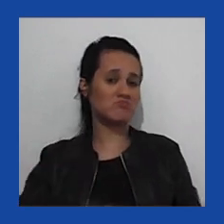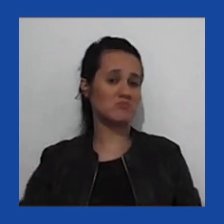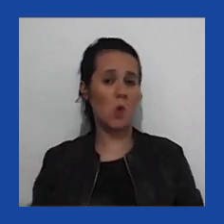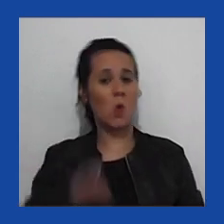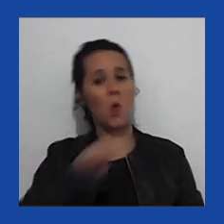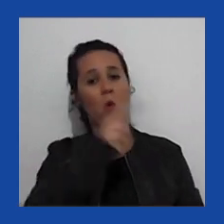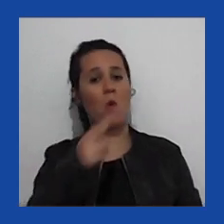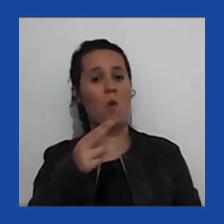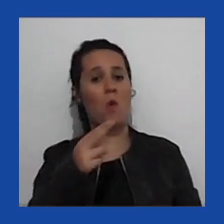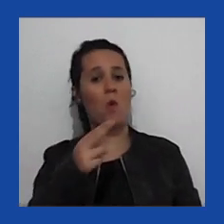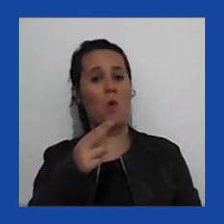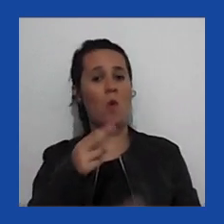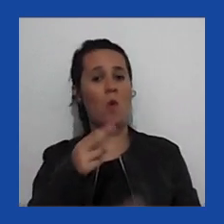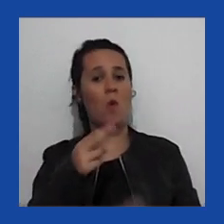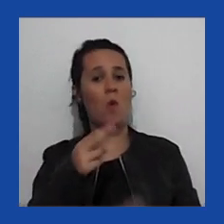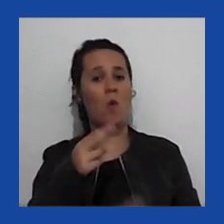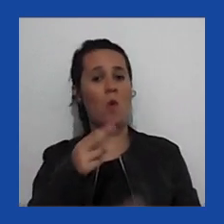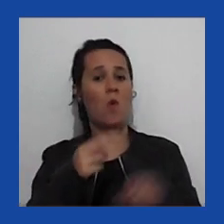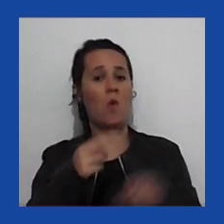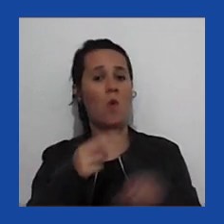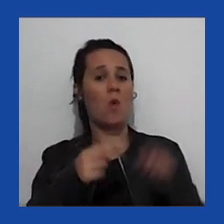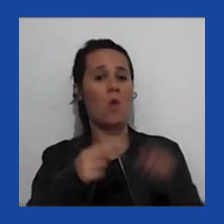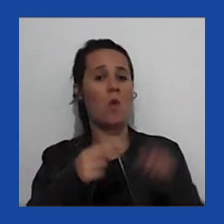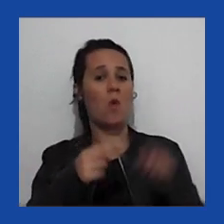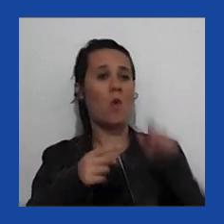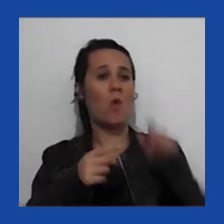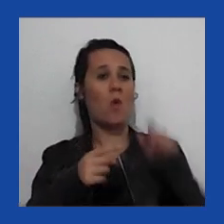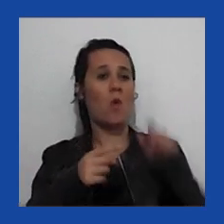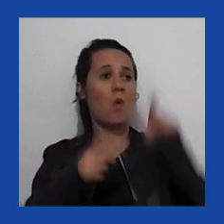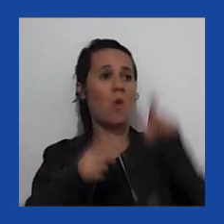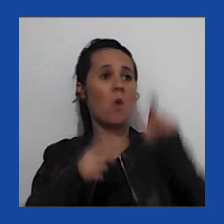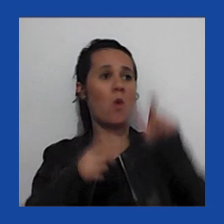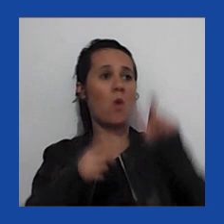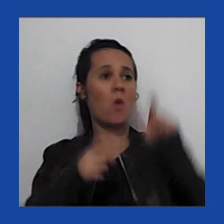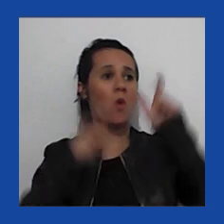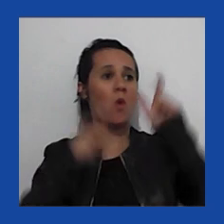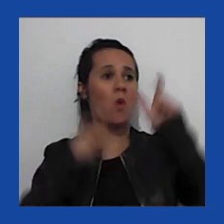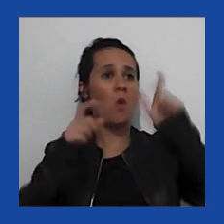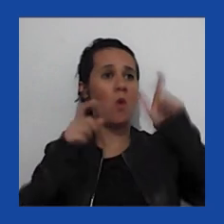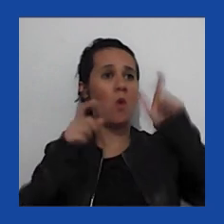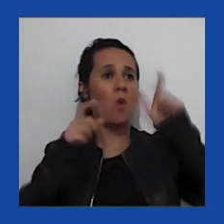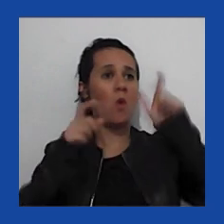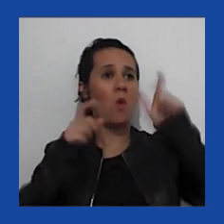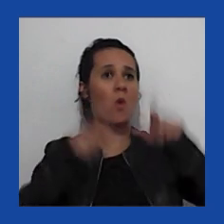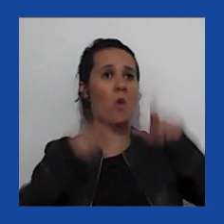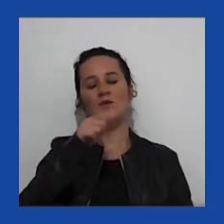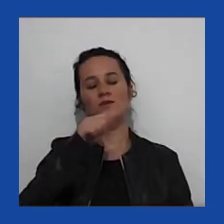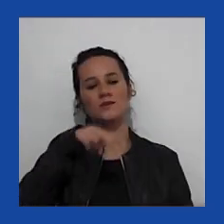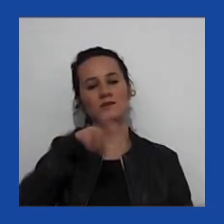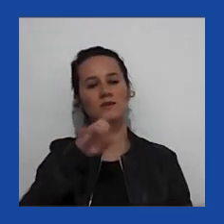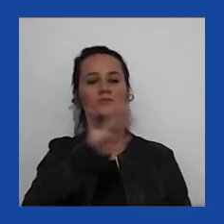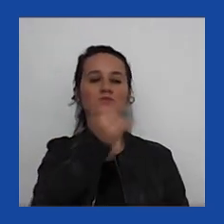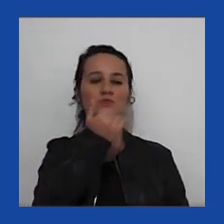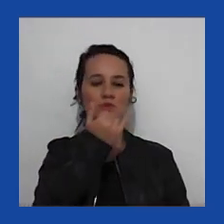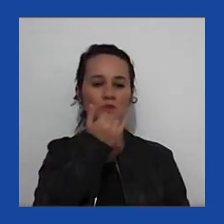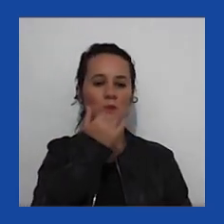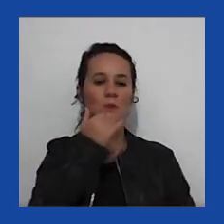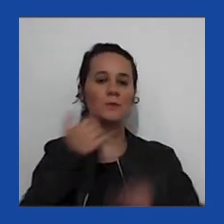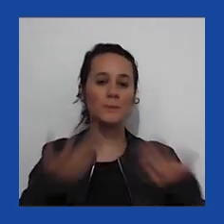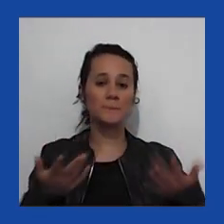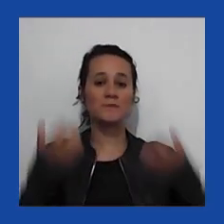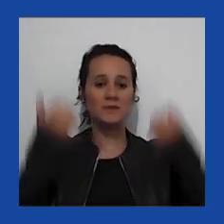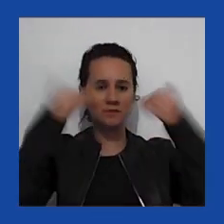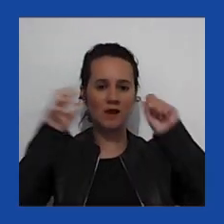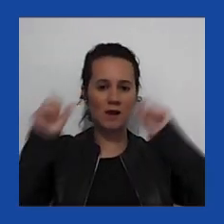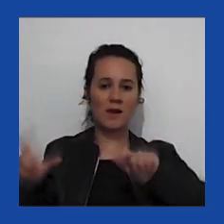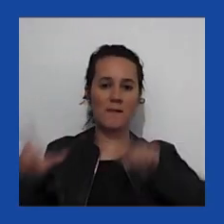Orbán, na Hungaria. Eles não gostam disso e eles estão alegando que a democracia está ameaçada. se podemos passar para